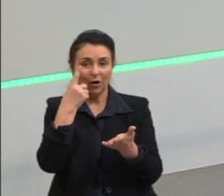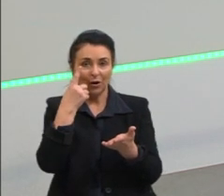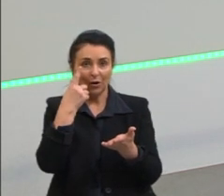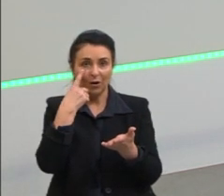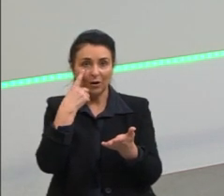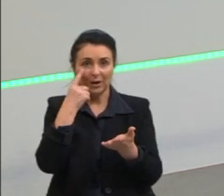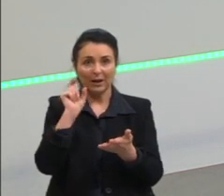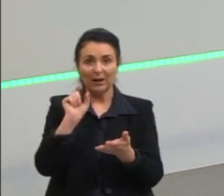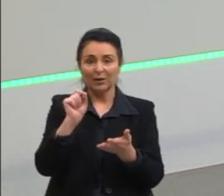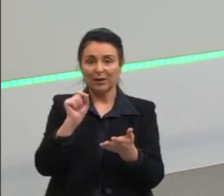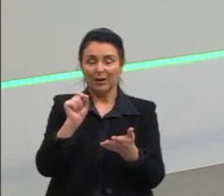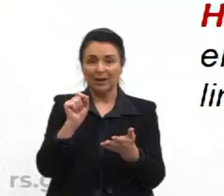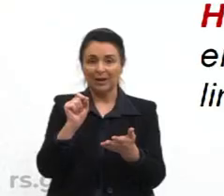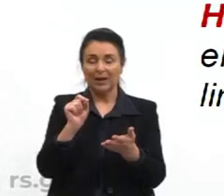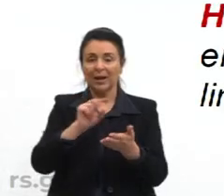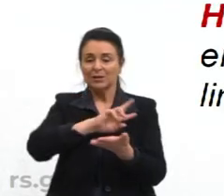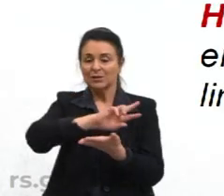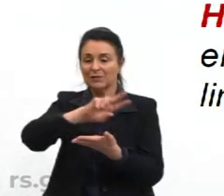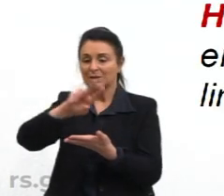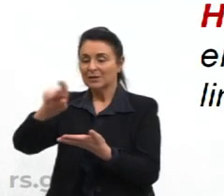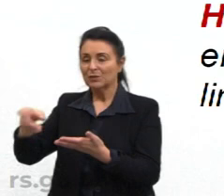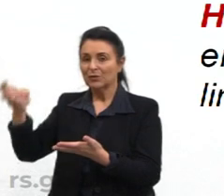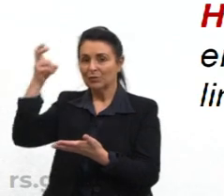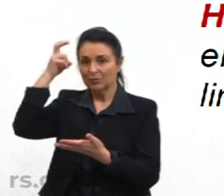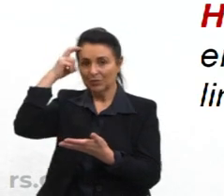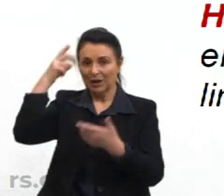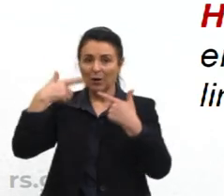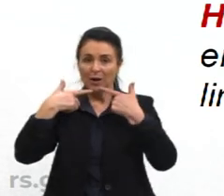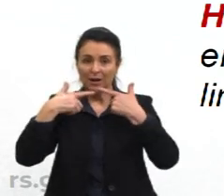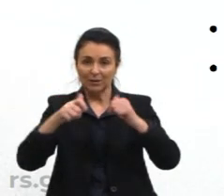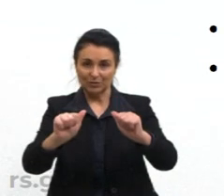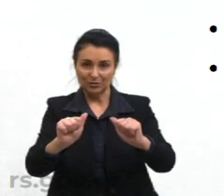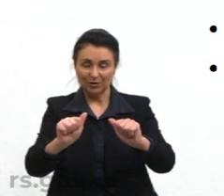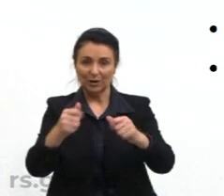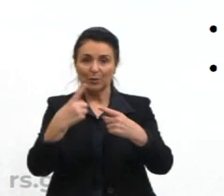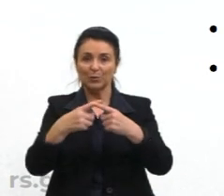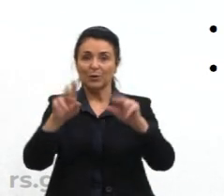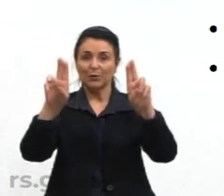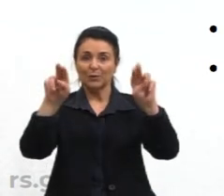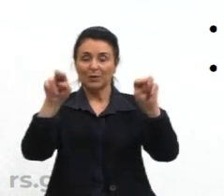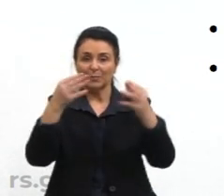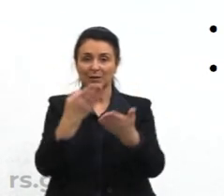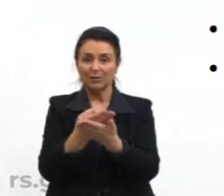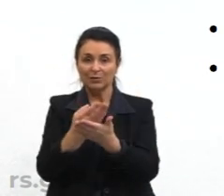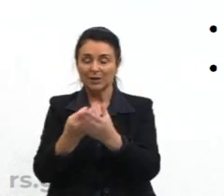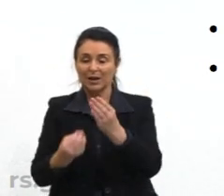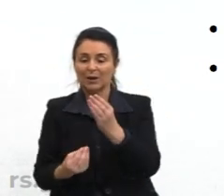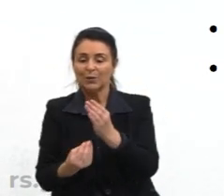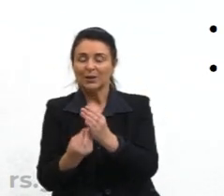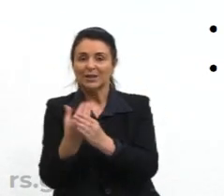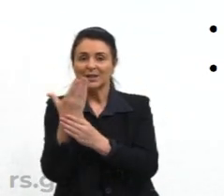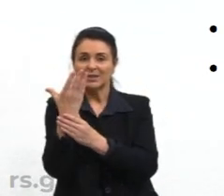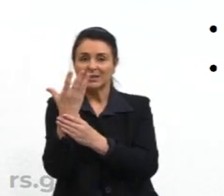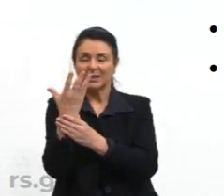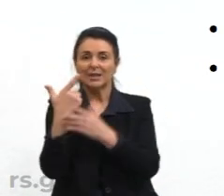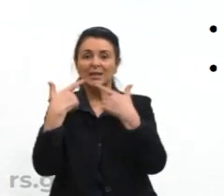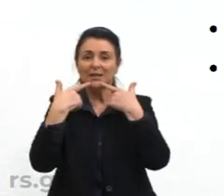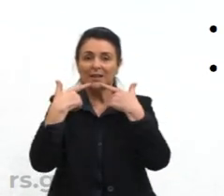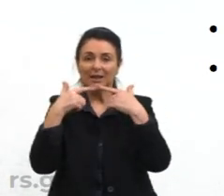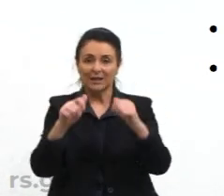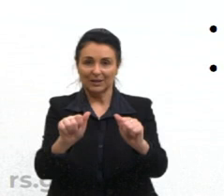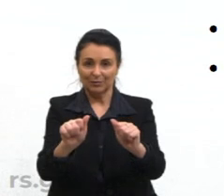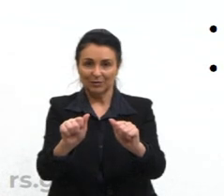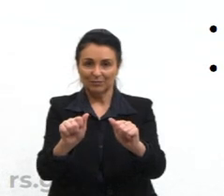cultural e linguística, porque o tema central da nossa aula, hoje, é a origem da língua. Nós